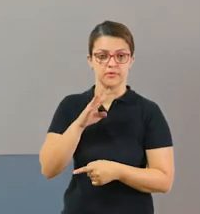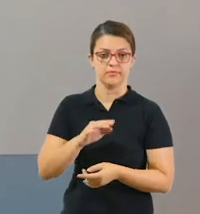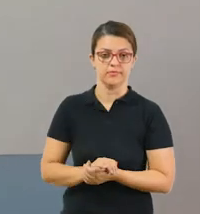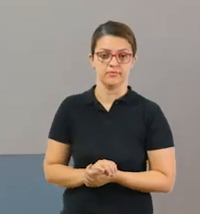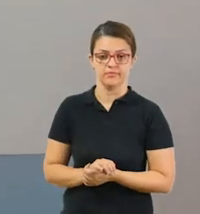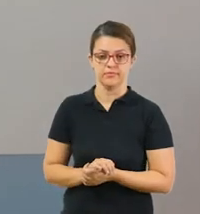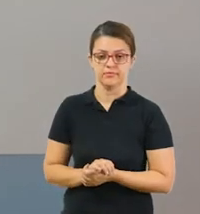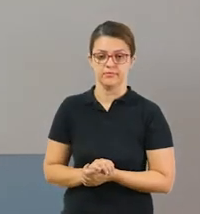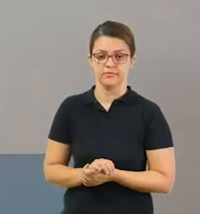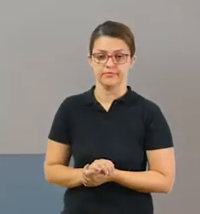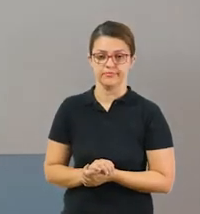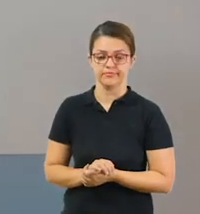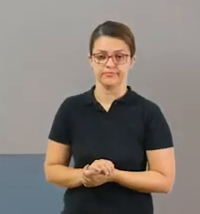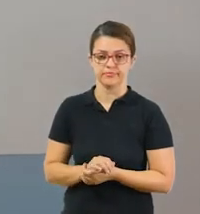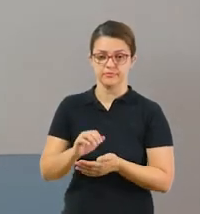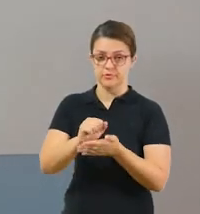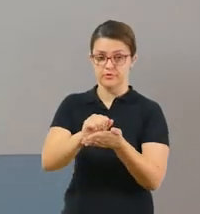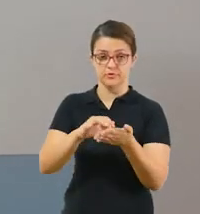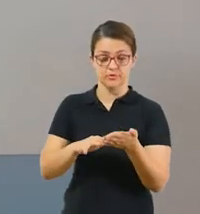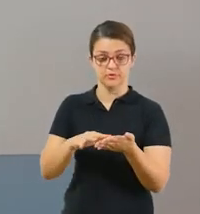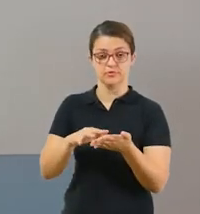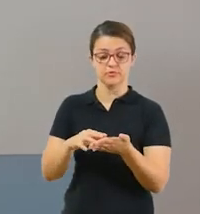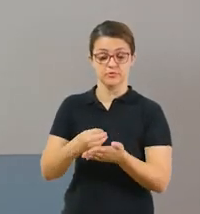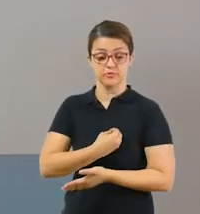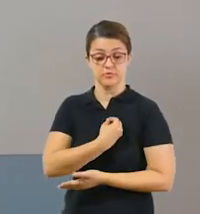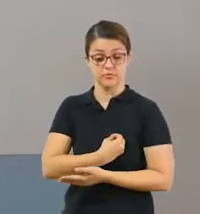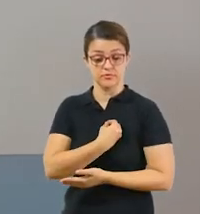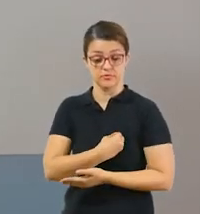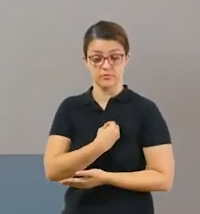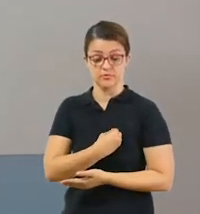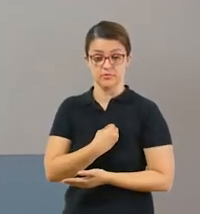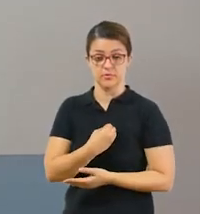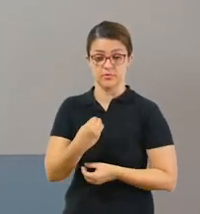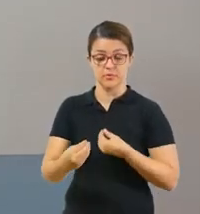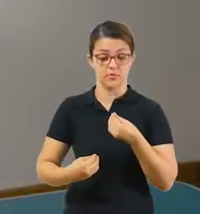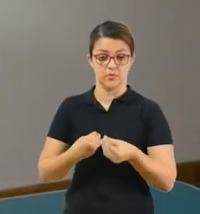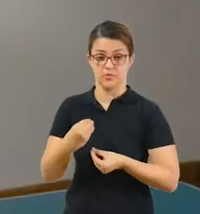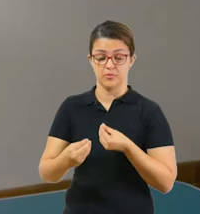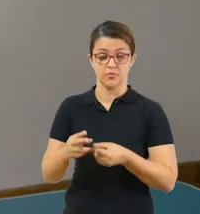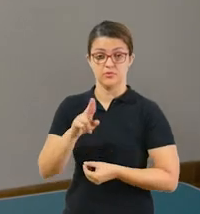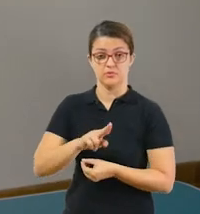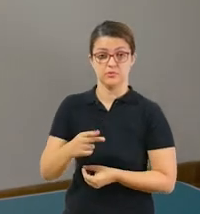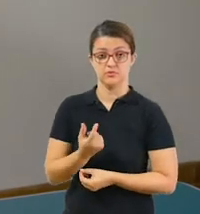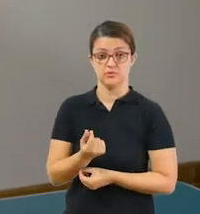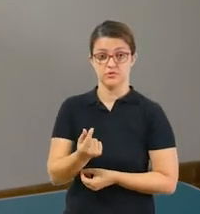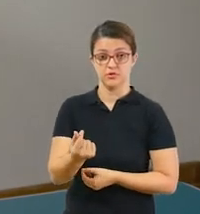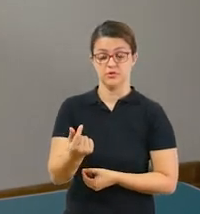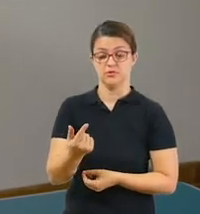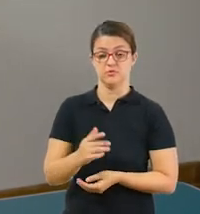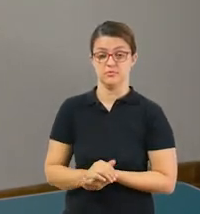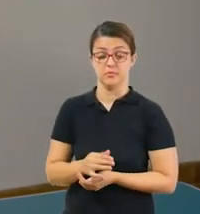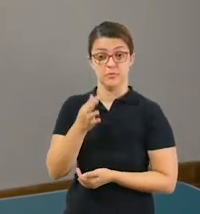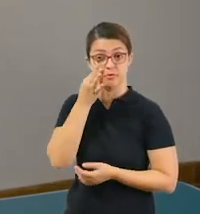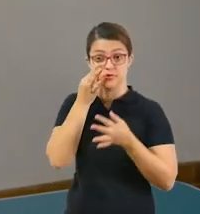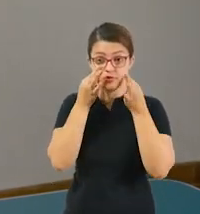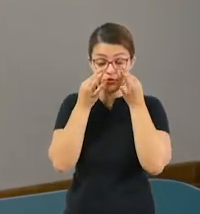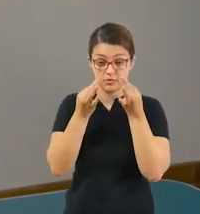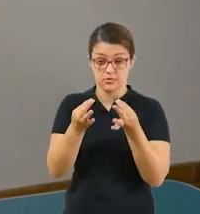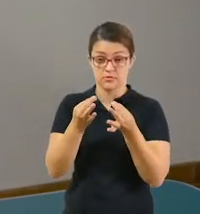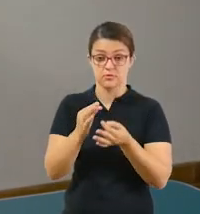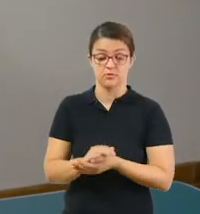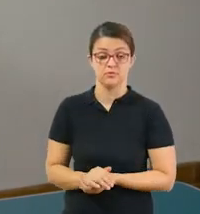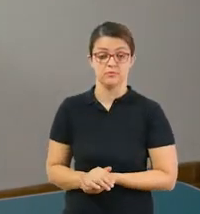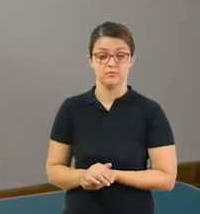vamos trazer esses exercícios para a nossa realidade, que é o quê? Utilizando dinheiro. Agora, lembrando, prestem muita atenção numa